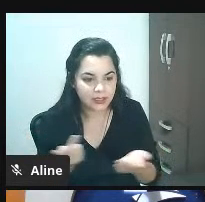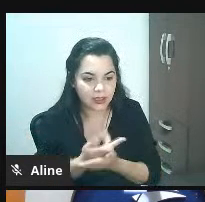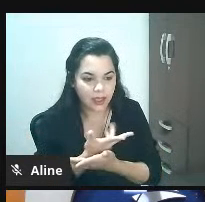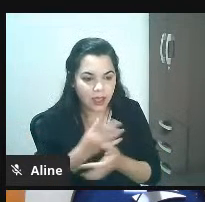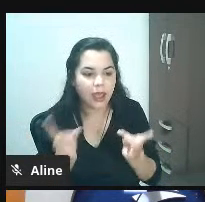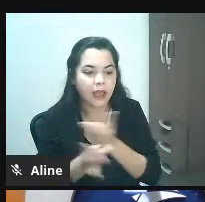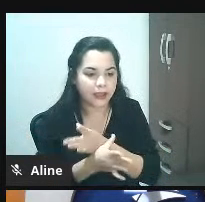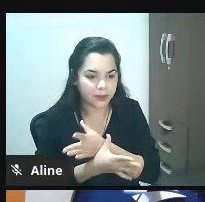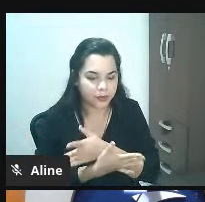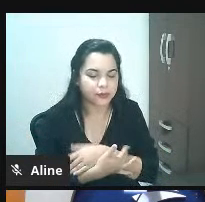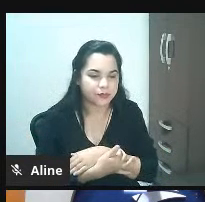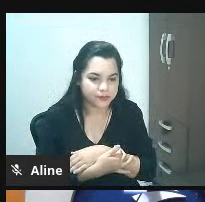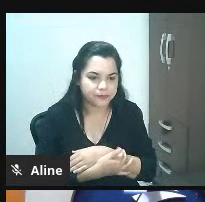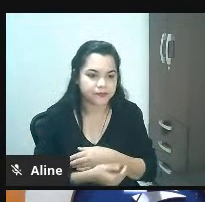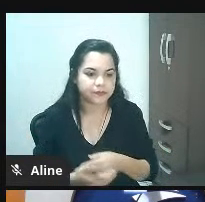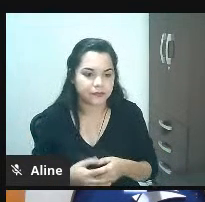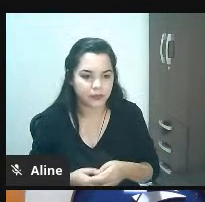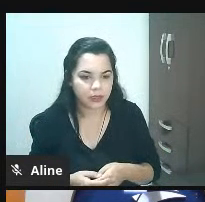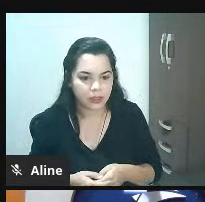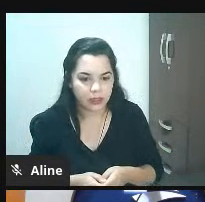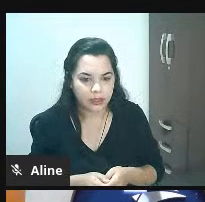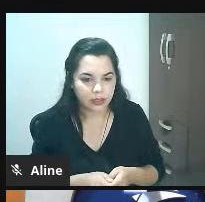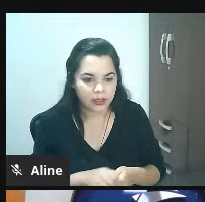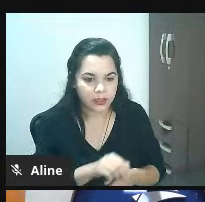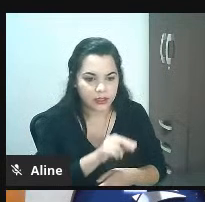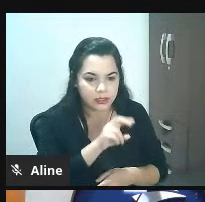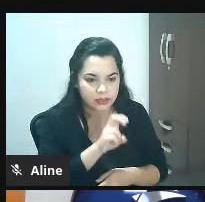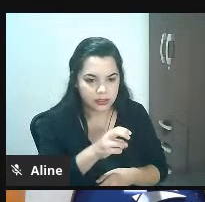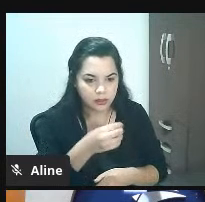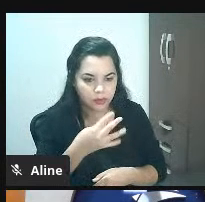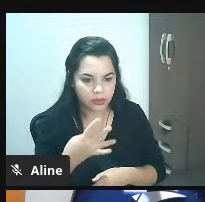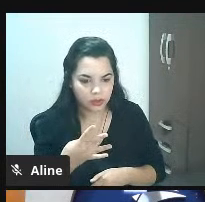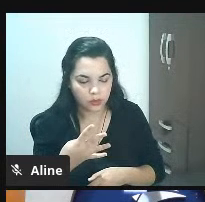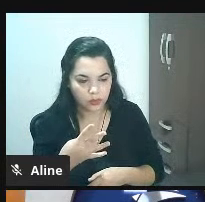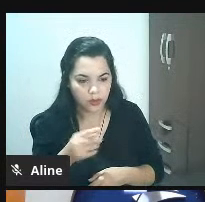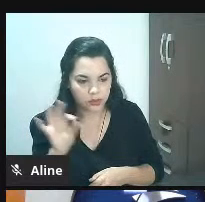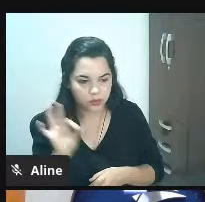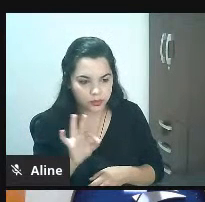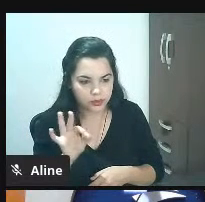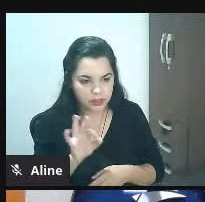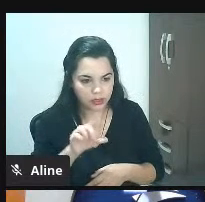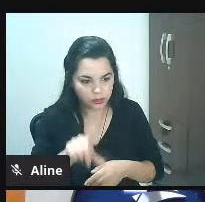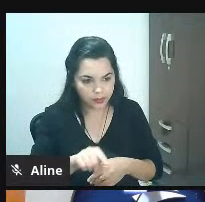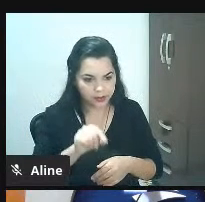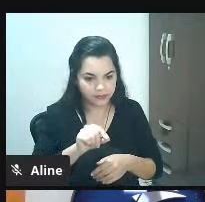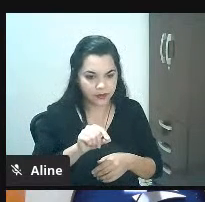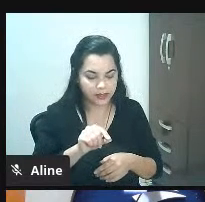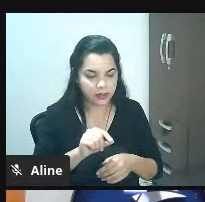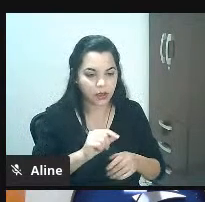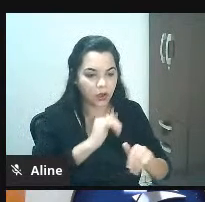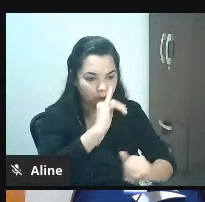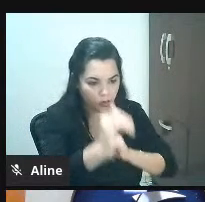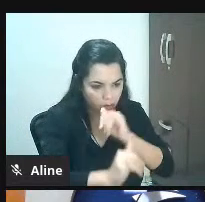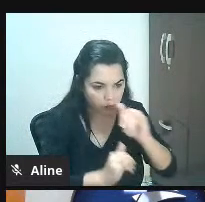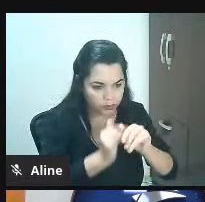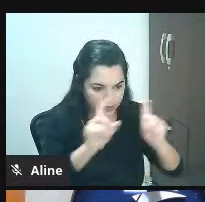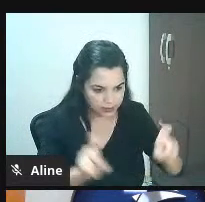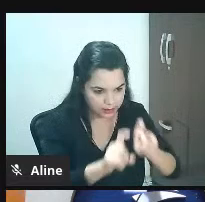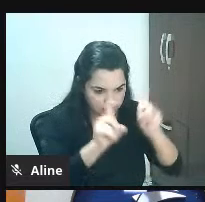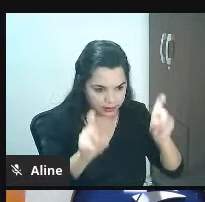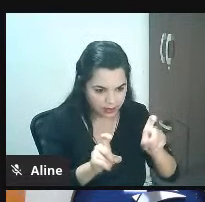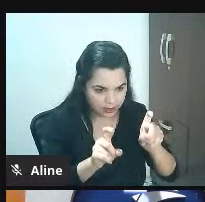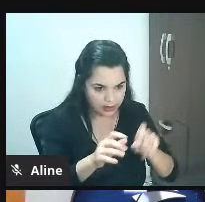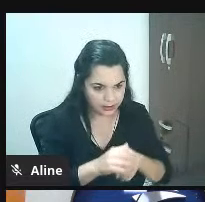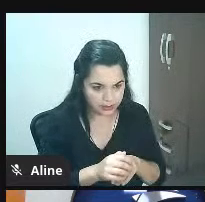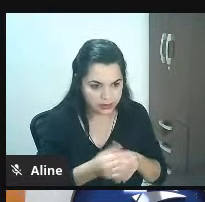eles falam o seguinte 54% pretendem confirmar online se o item está em estoque antes de sair de casa nas compras